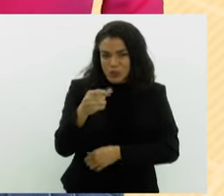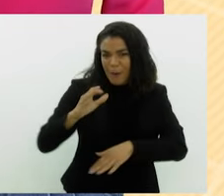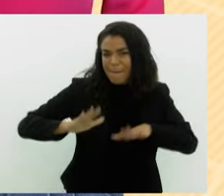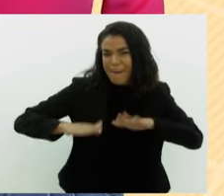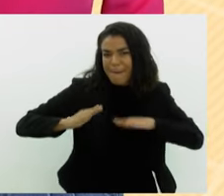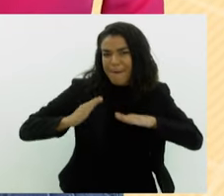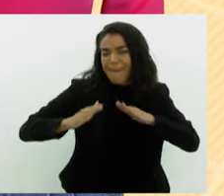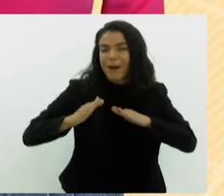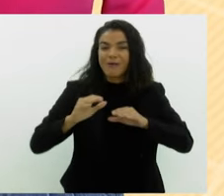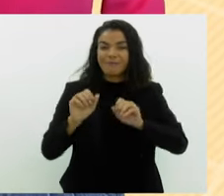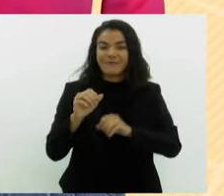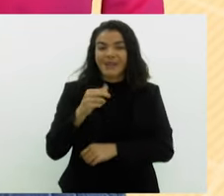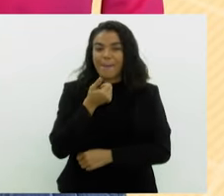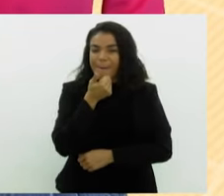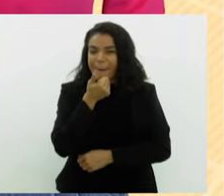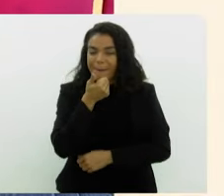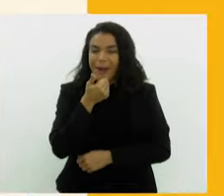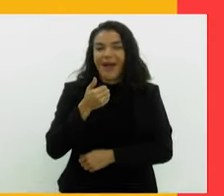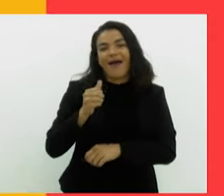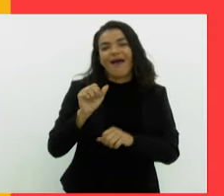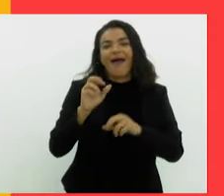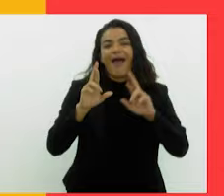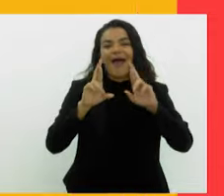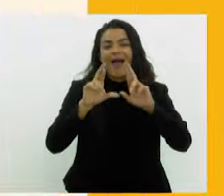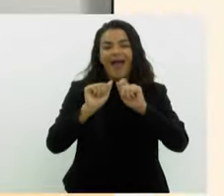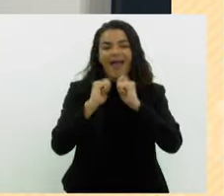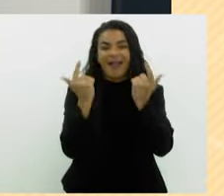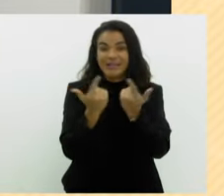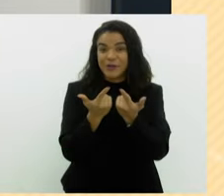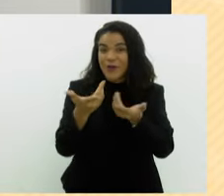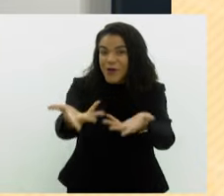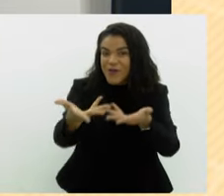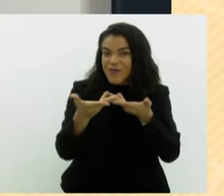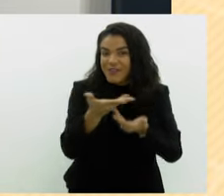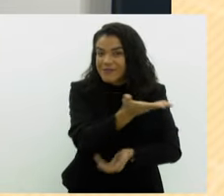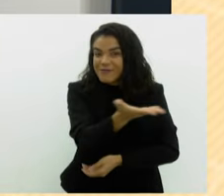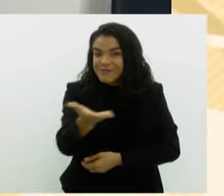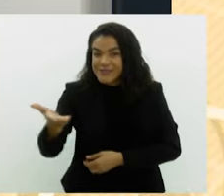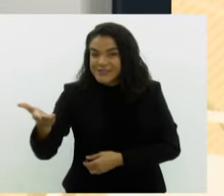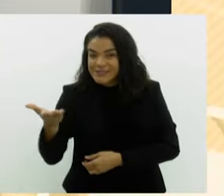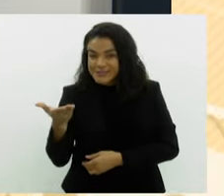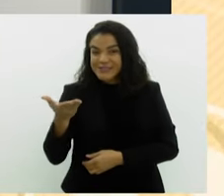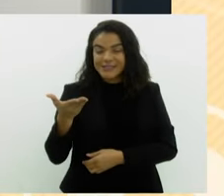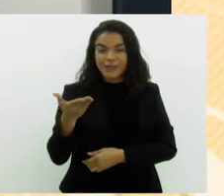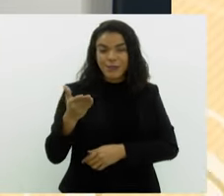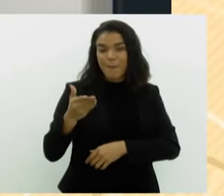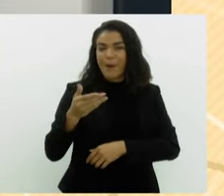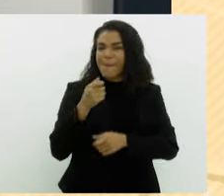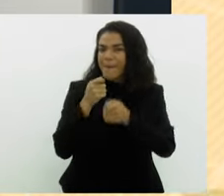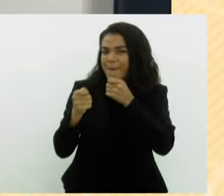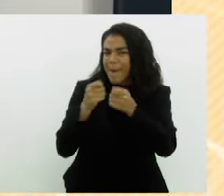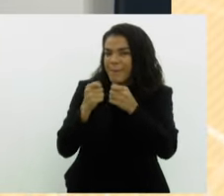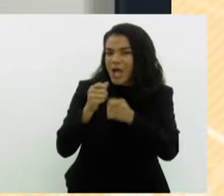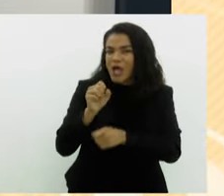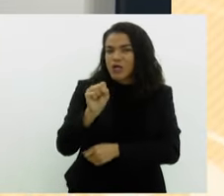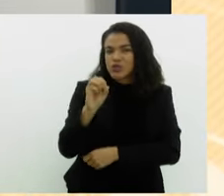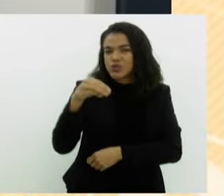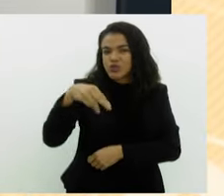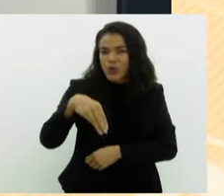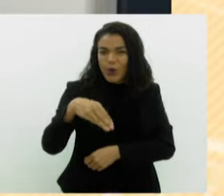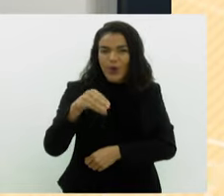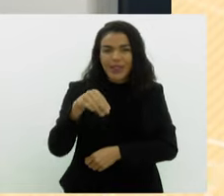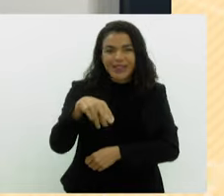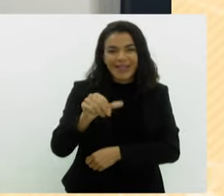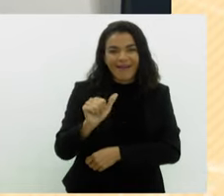na Rádio Alerj FM, Imperdível. Estou aqui para convidar vocês para o programa Som na Caixa,